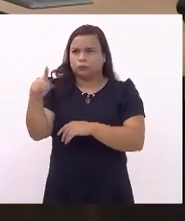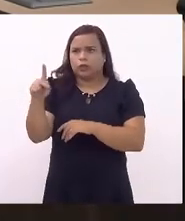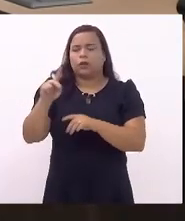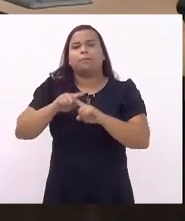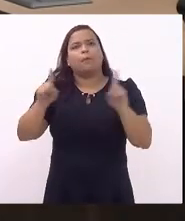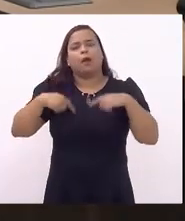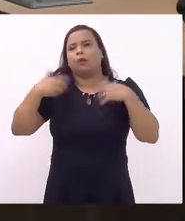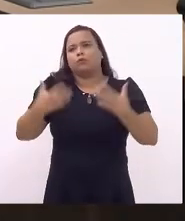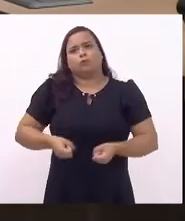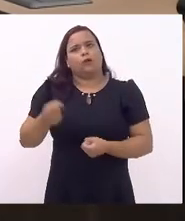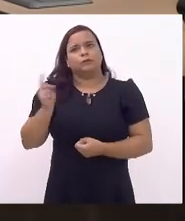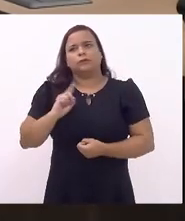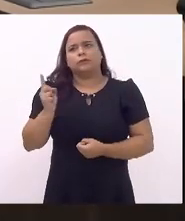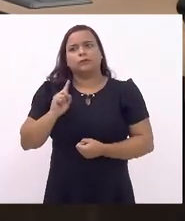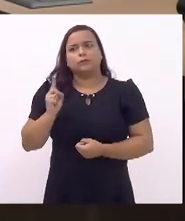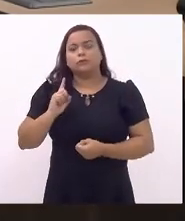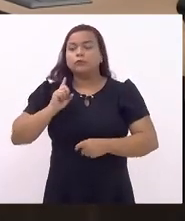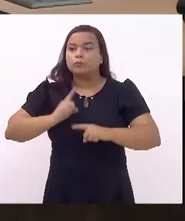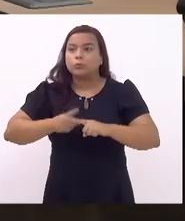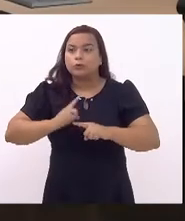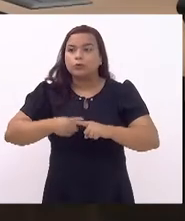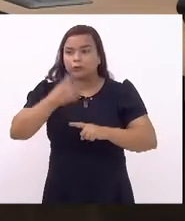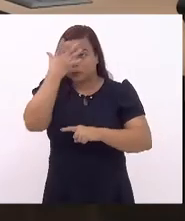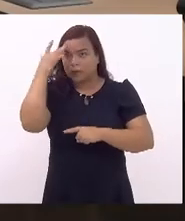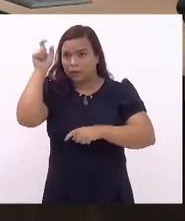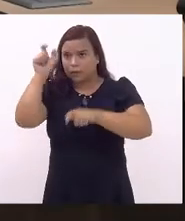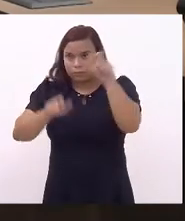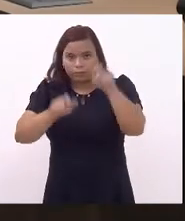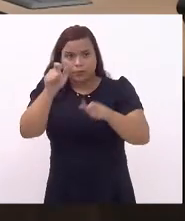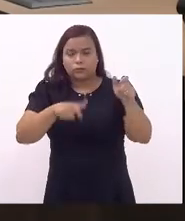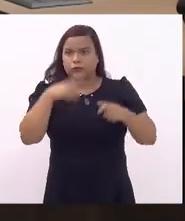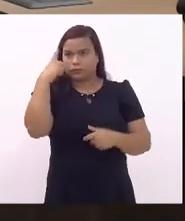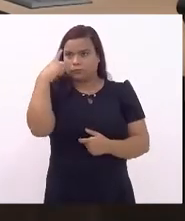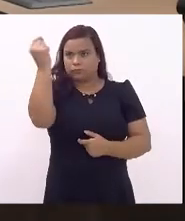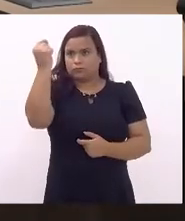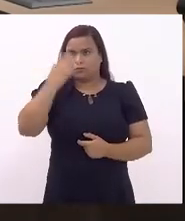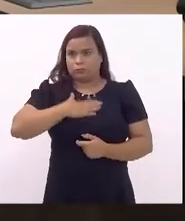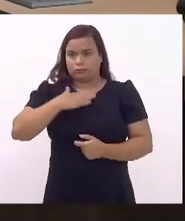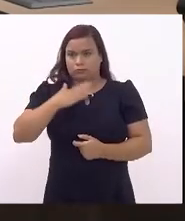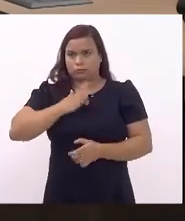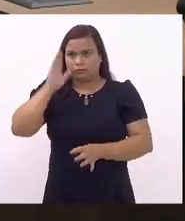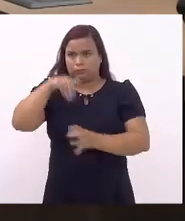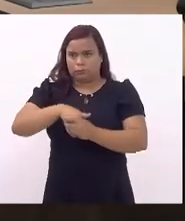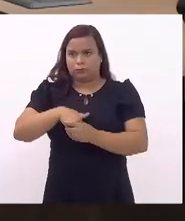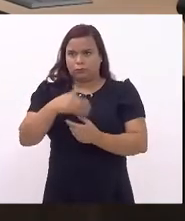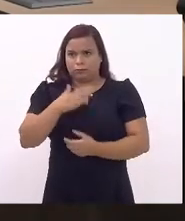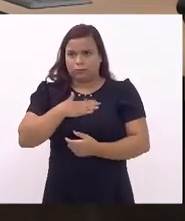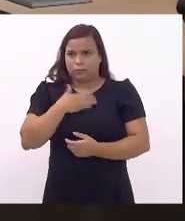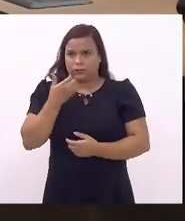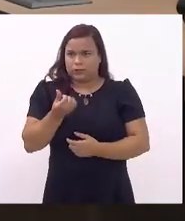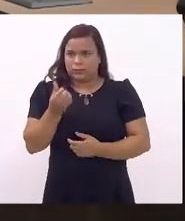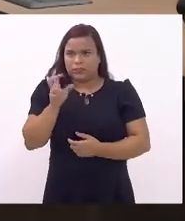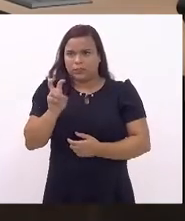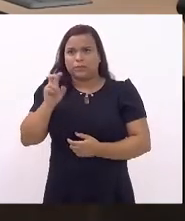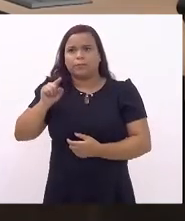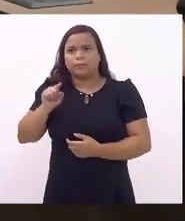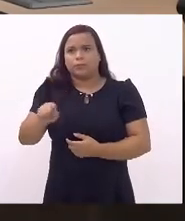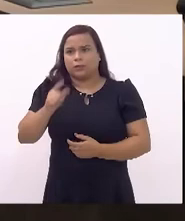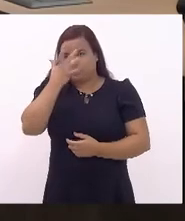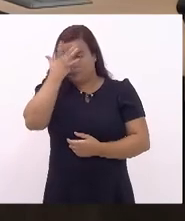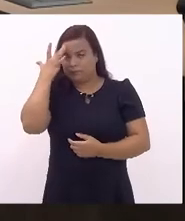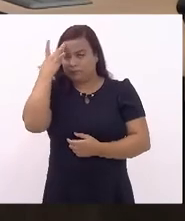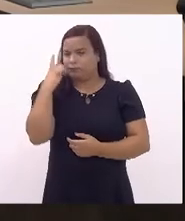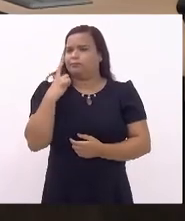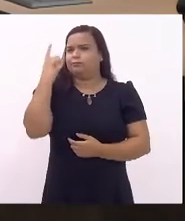aceito, porque as pessoas que me elegeram, os 65 mil que me elegeram na primeira eleição,